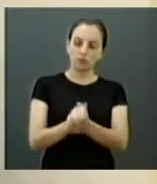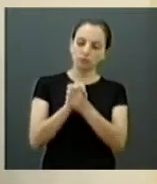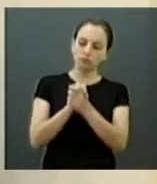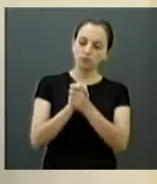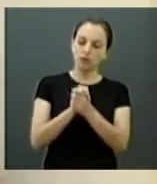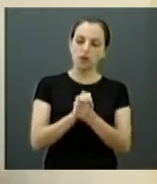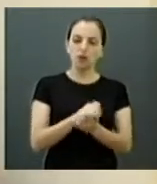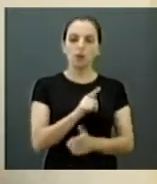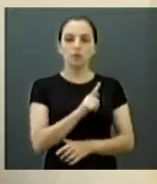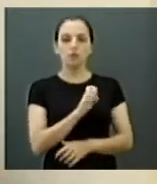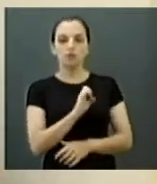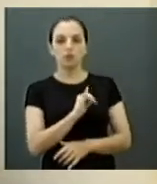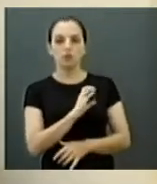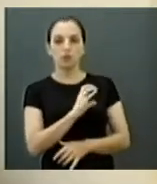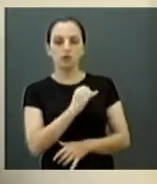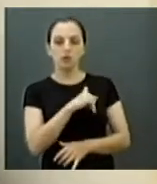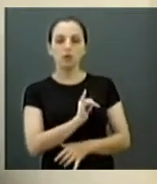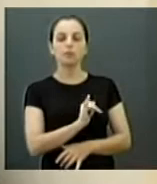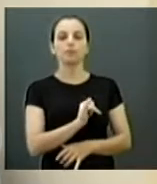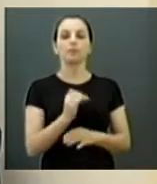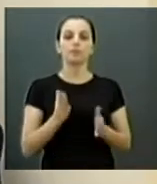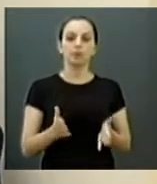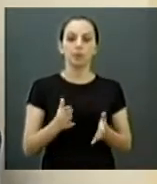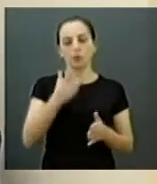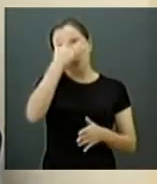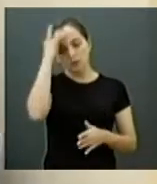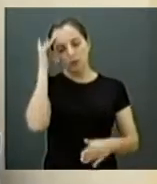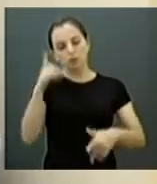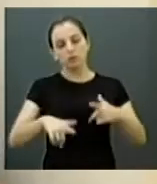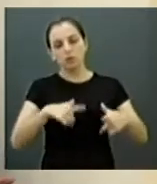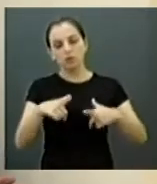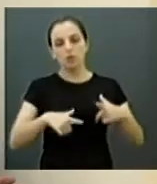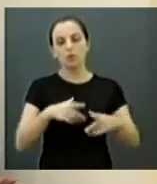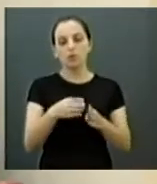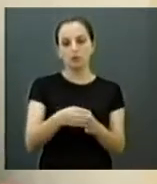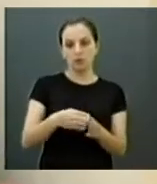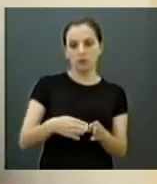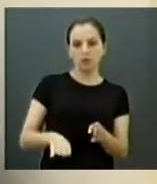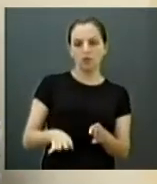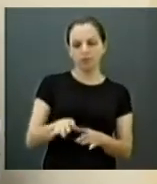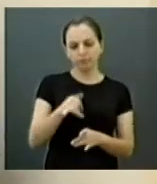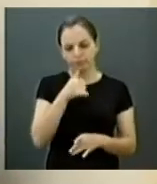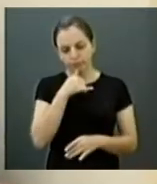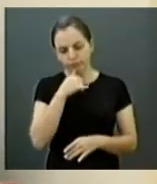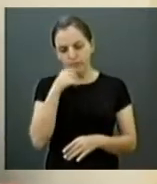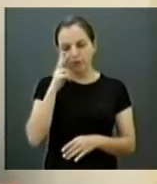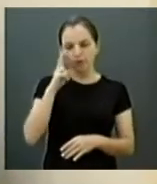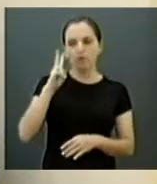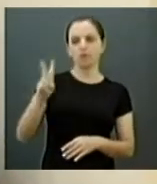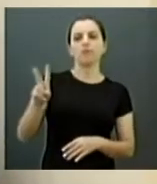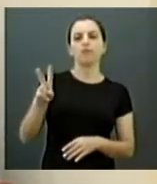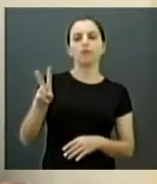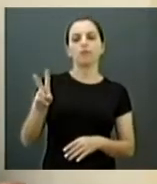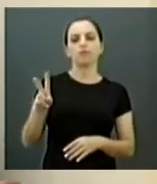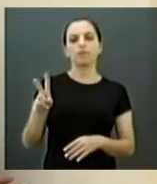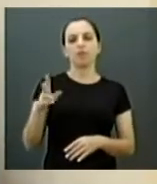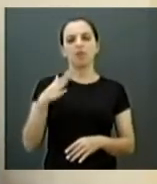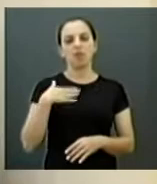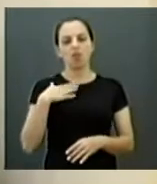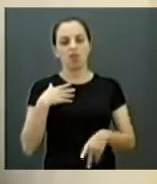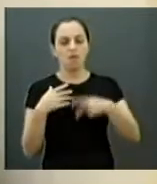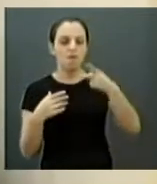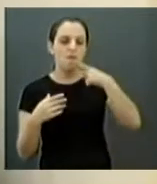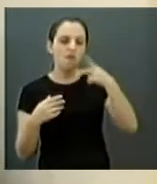A respeito dos servidores, é triste ver, eu não vou ficar aqui ponderando se teve discussão ou não, se teve perdas